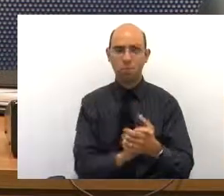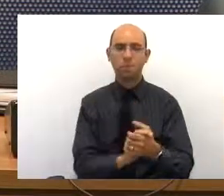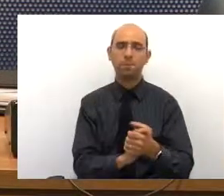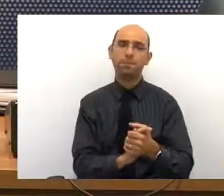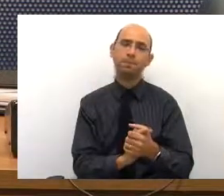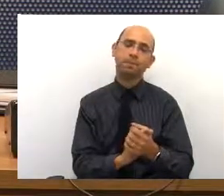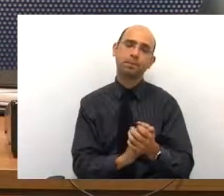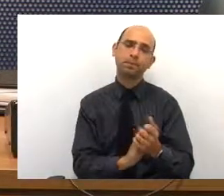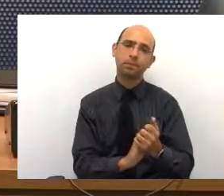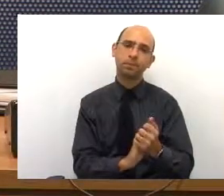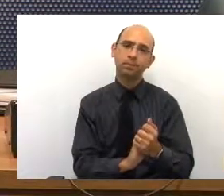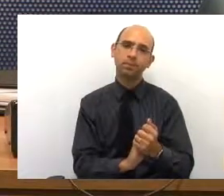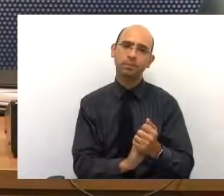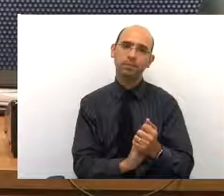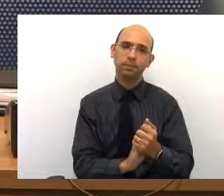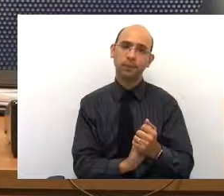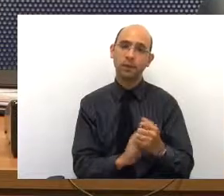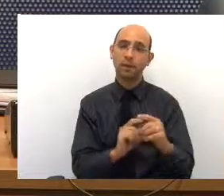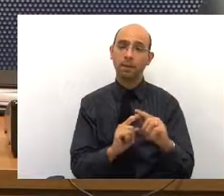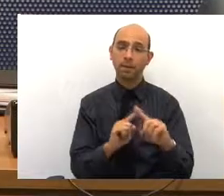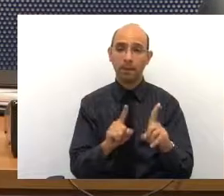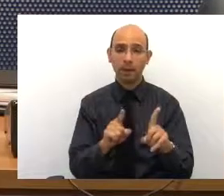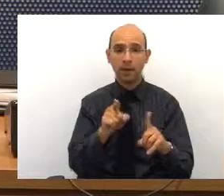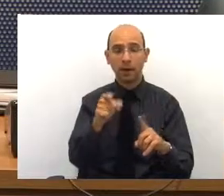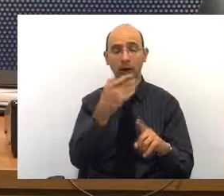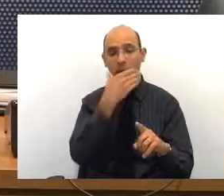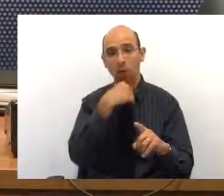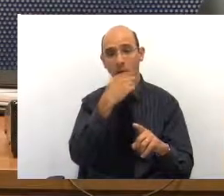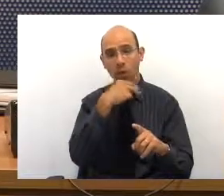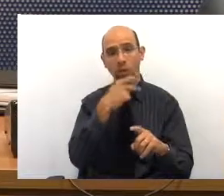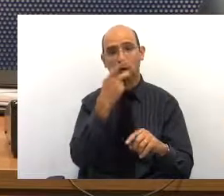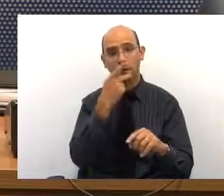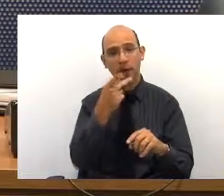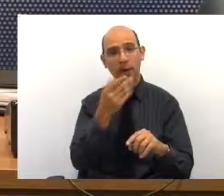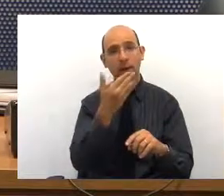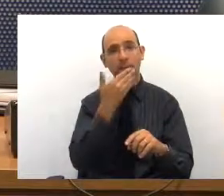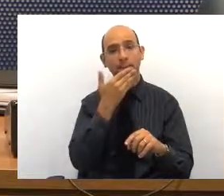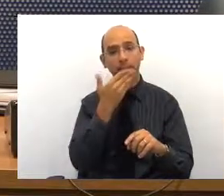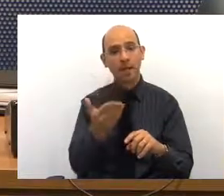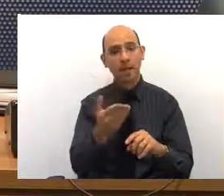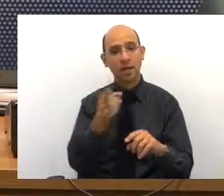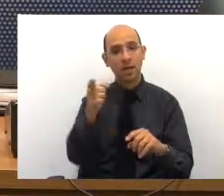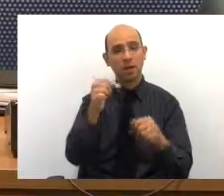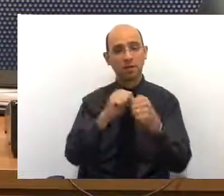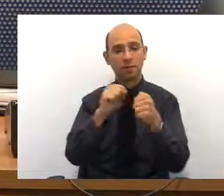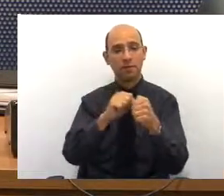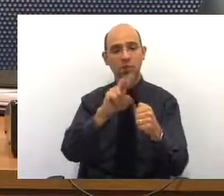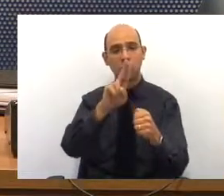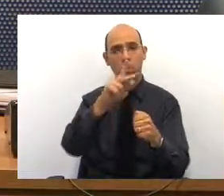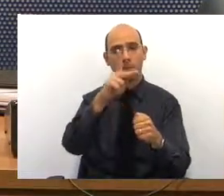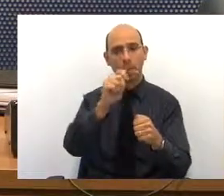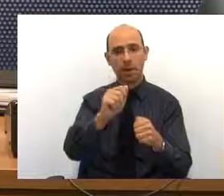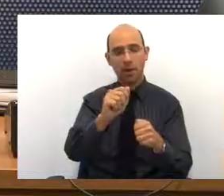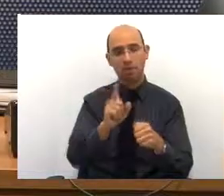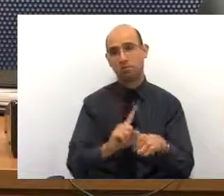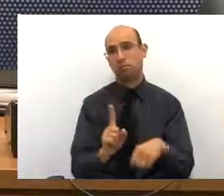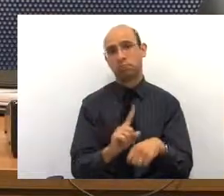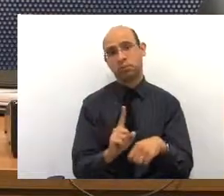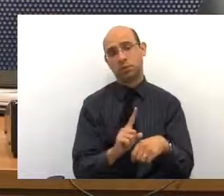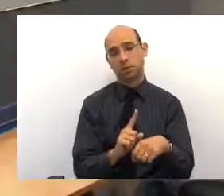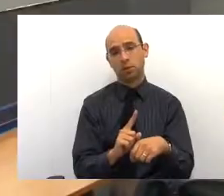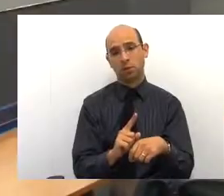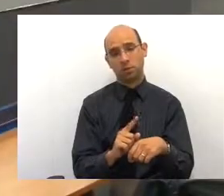o senhor não tem razão é quando pede que ali seja uma UPA. Veja, é importante pessoal